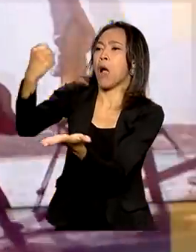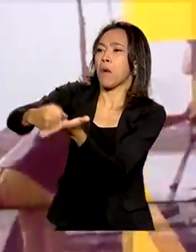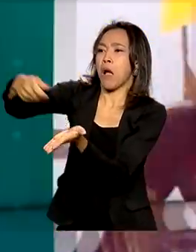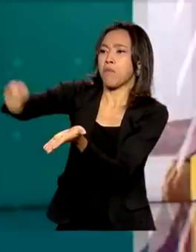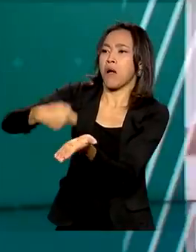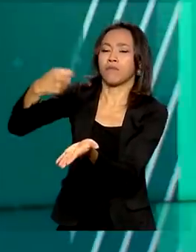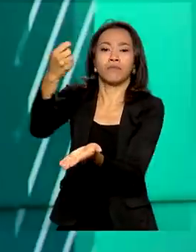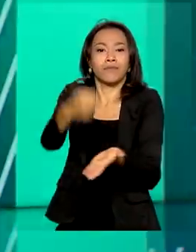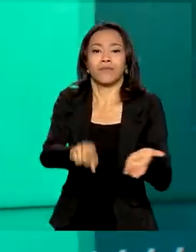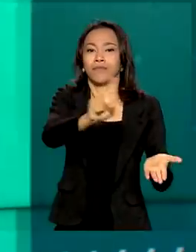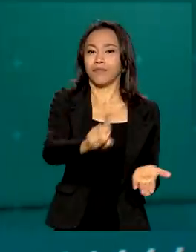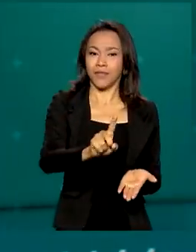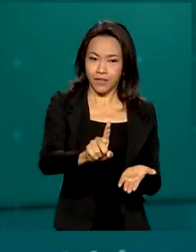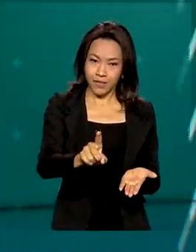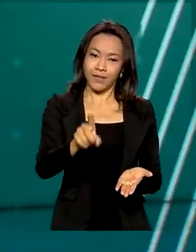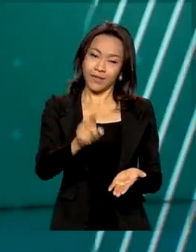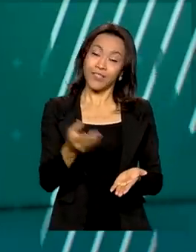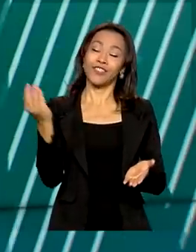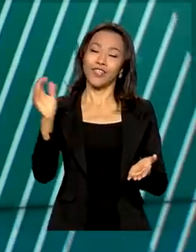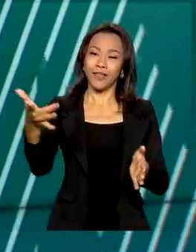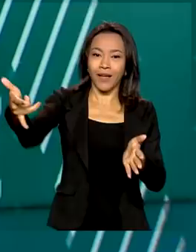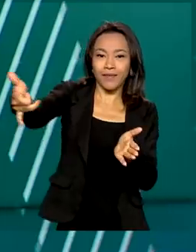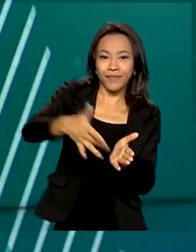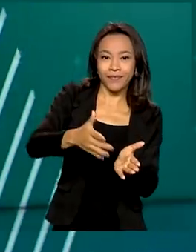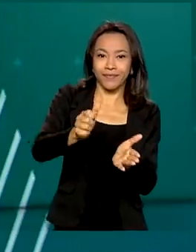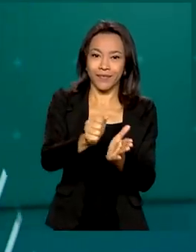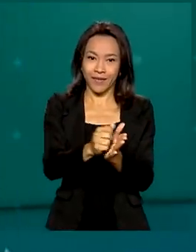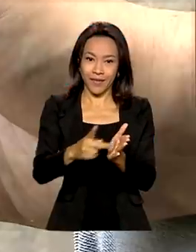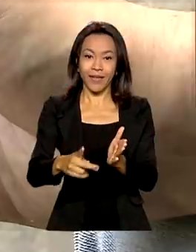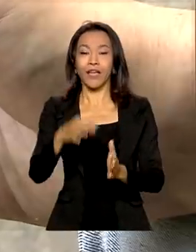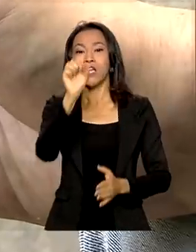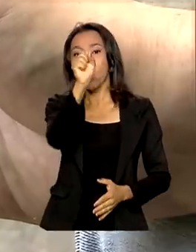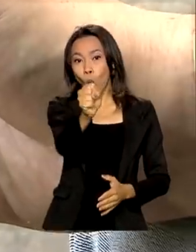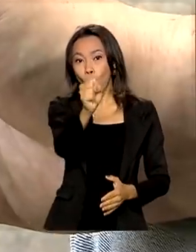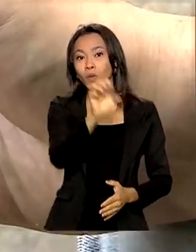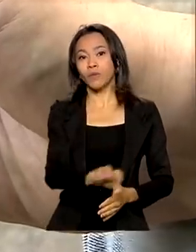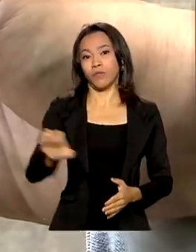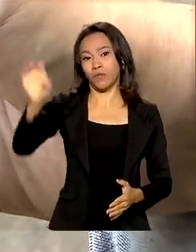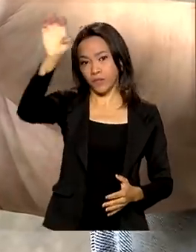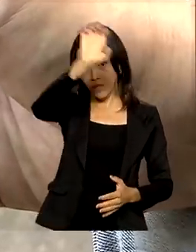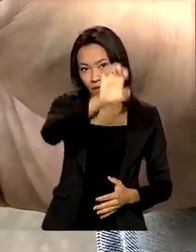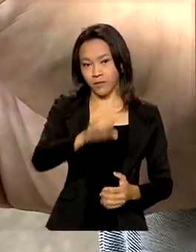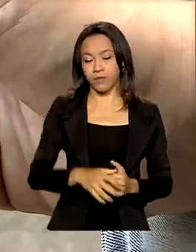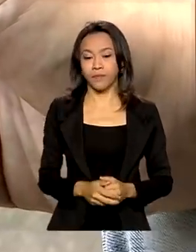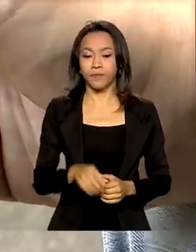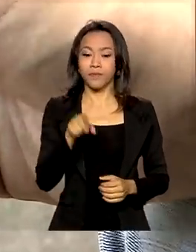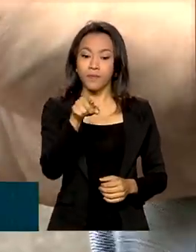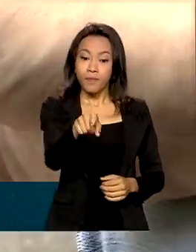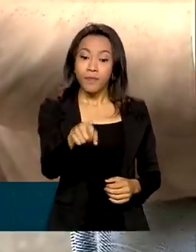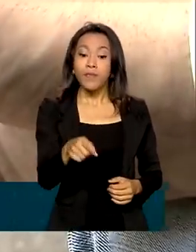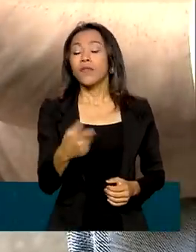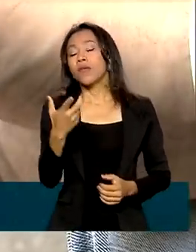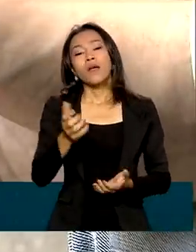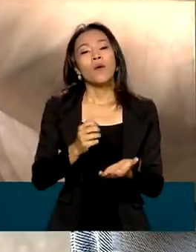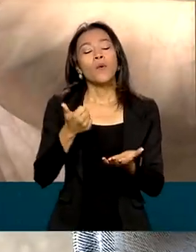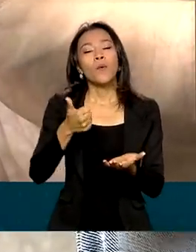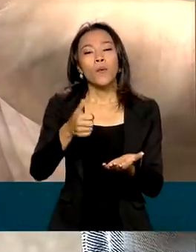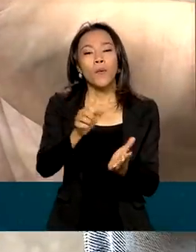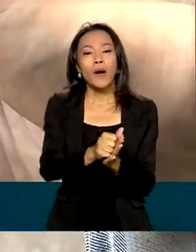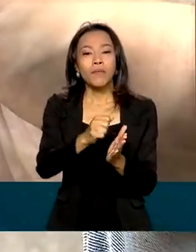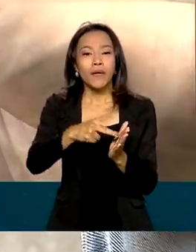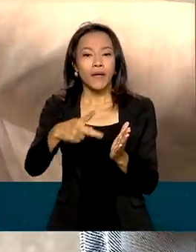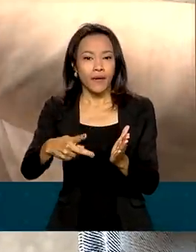papel. A funcionalidade está disponível em oito estados. O aplicativo da carteira digital de trânsito